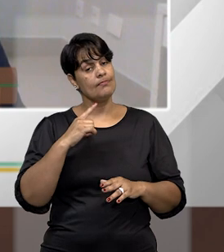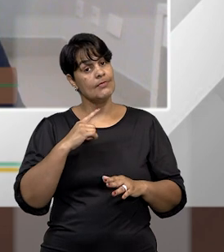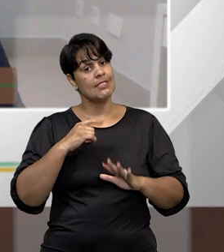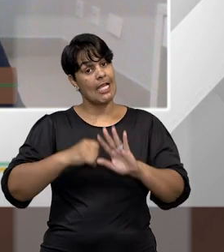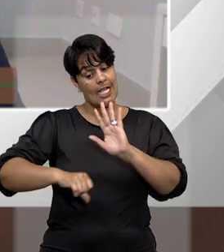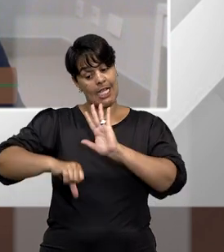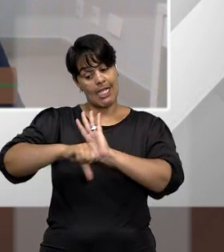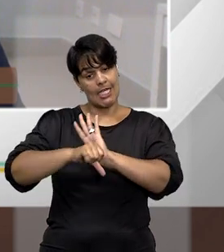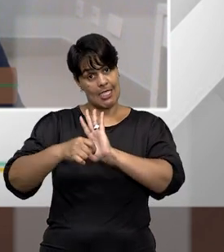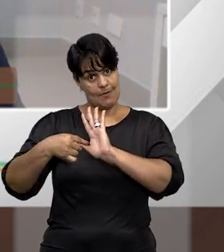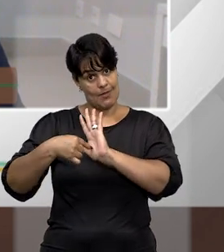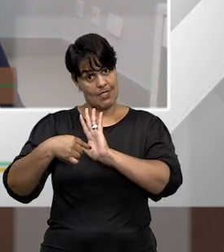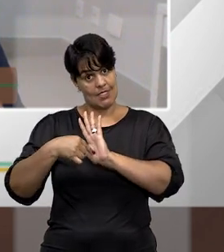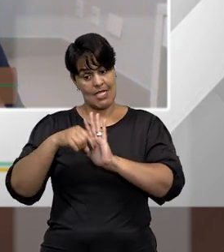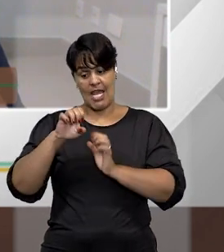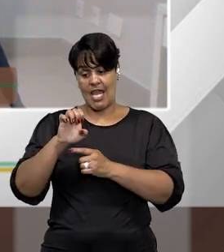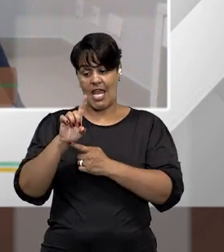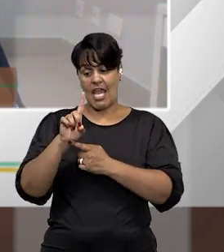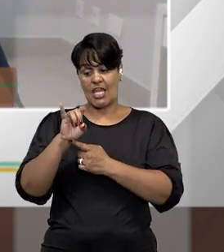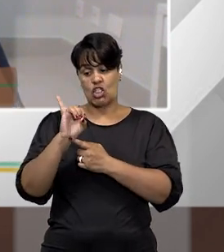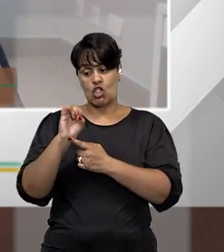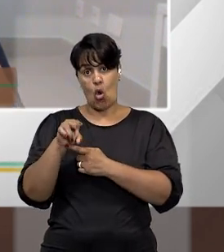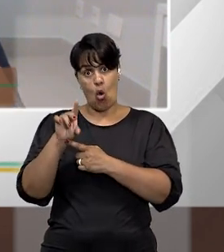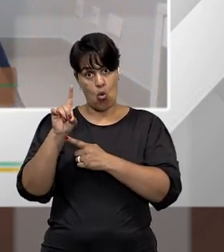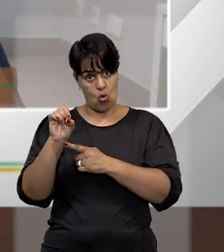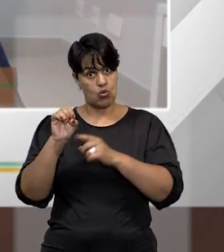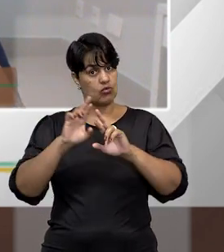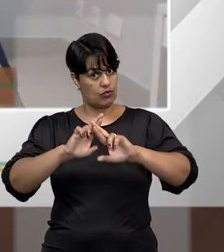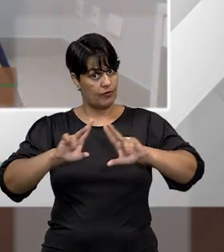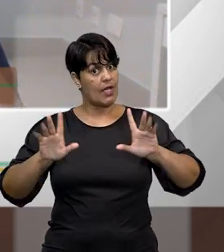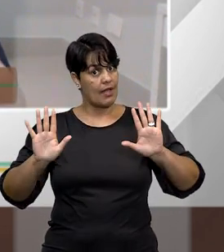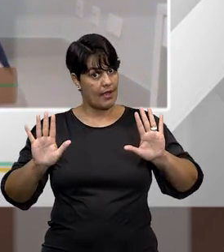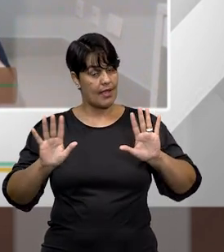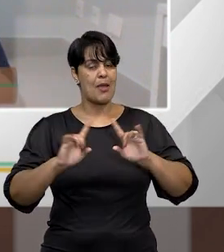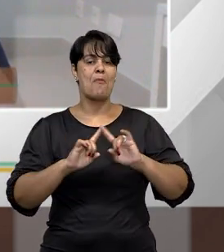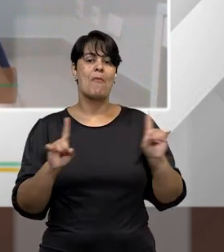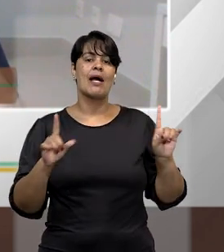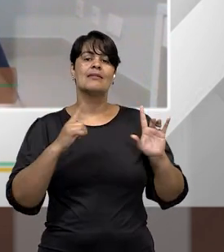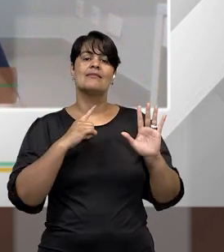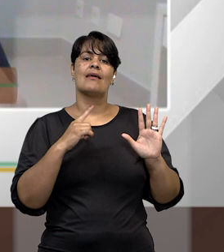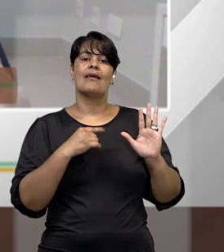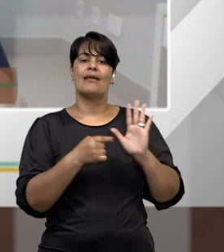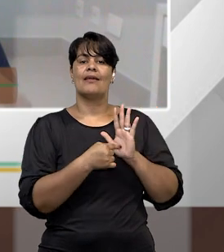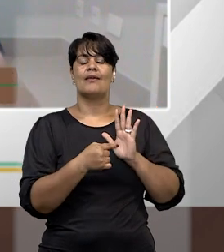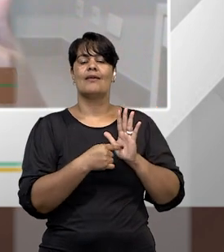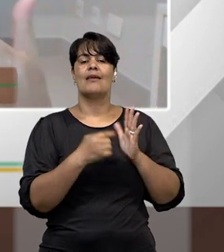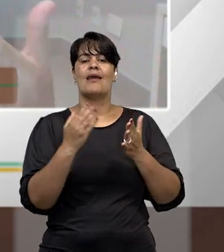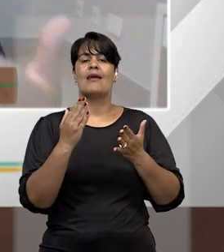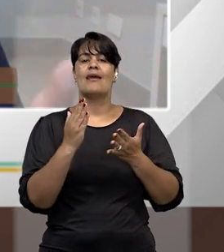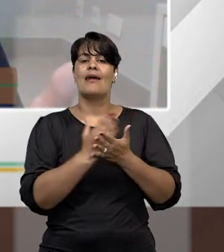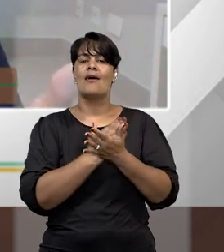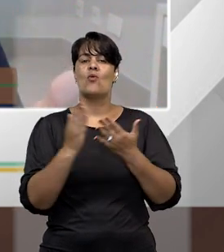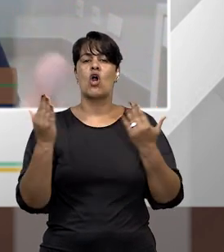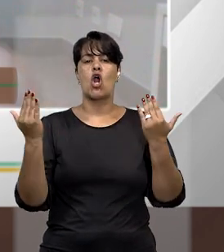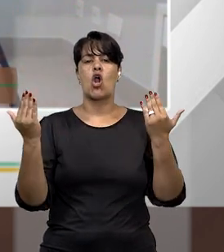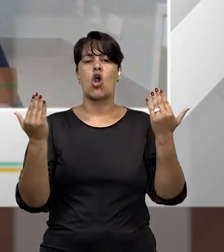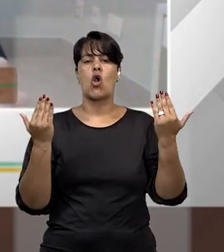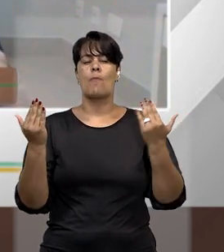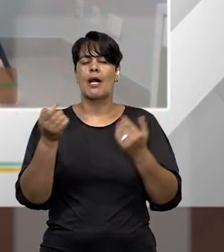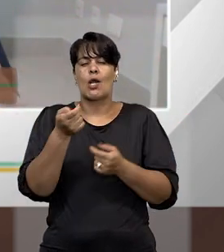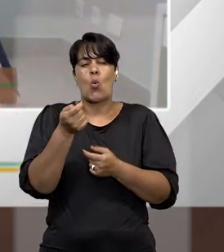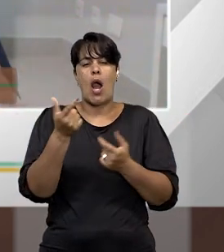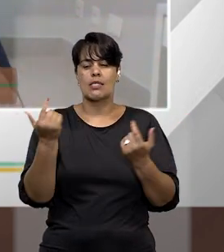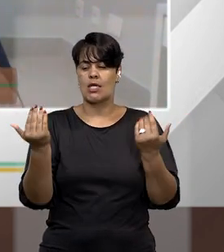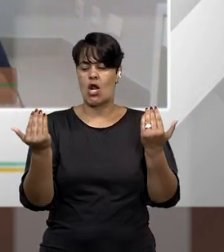temos um dispositivo constitucional que quase equipara o regime constitucional conferido aos crimes hediondos a